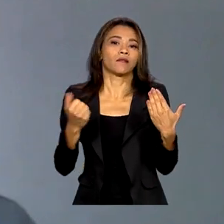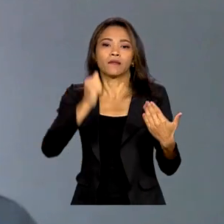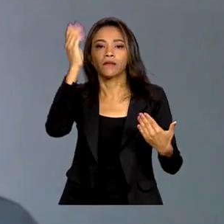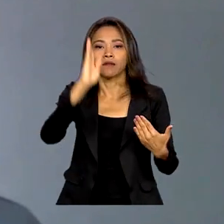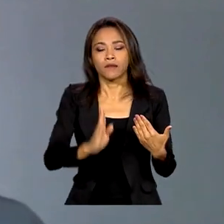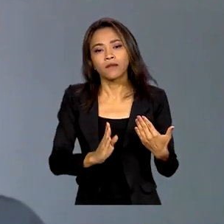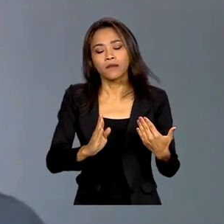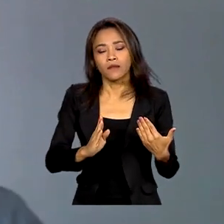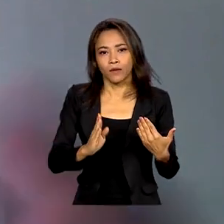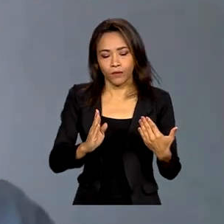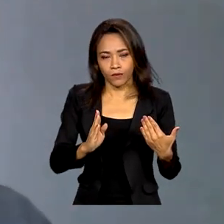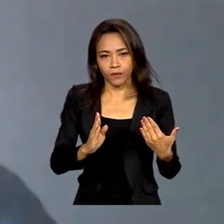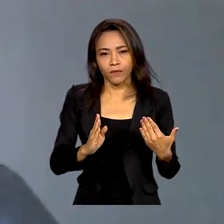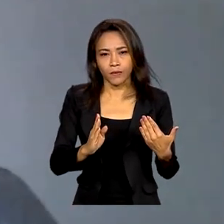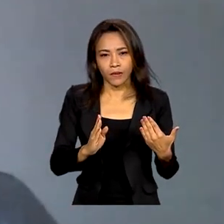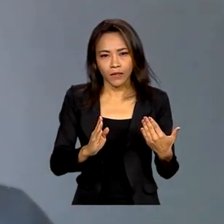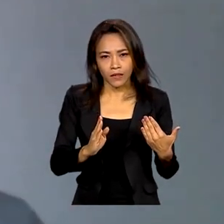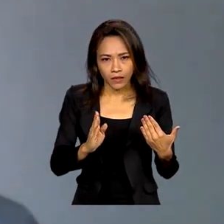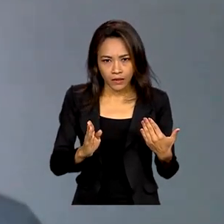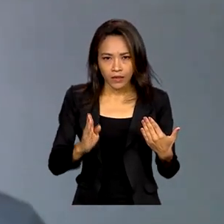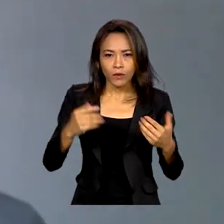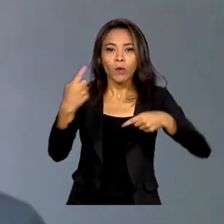política internacional.